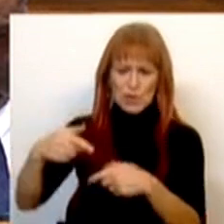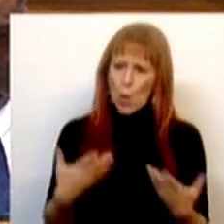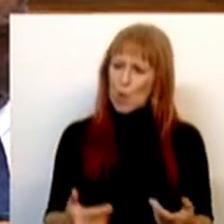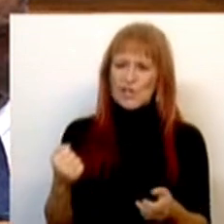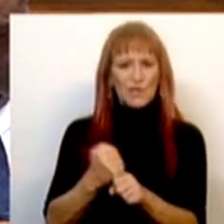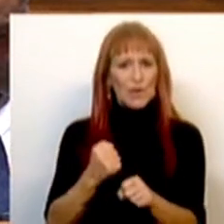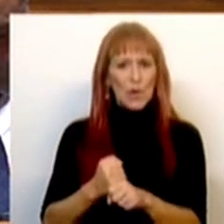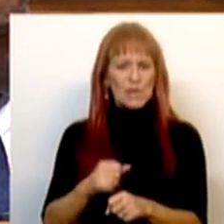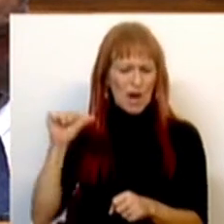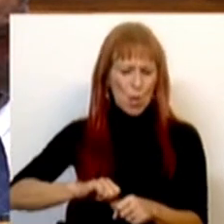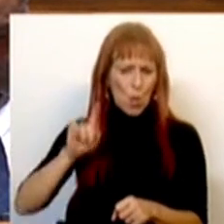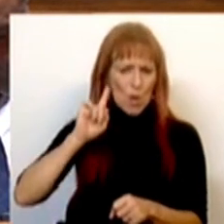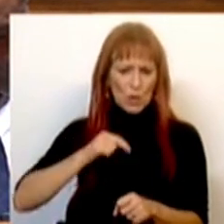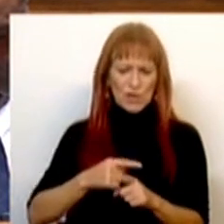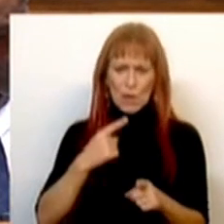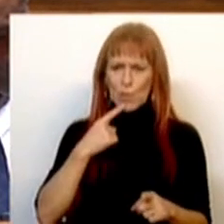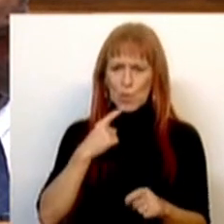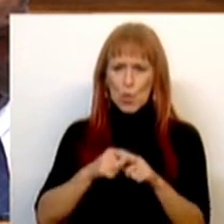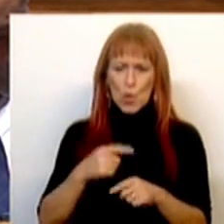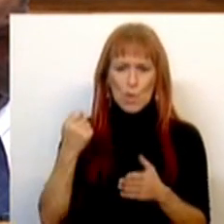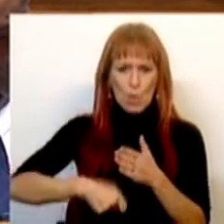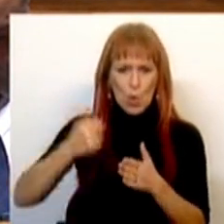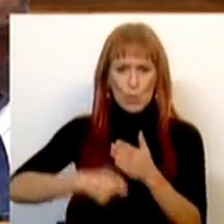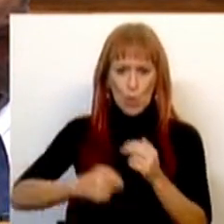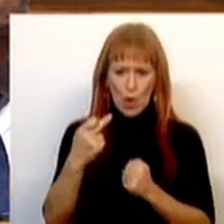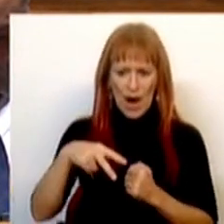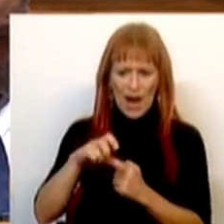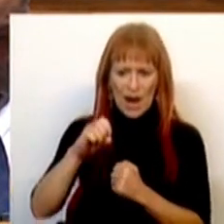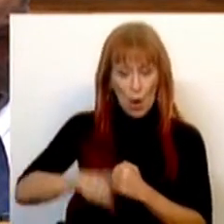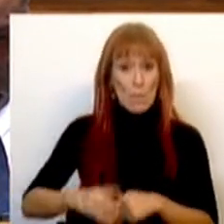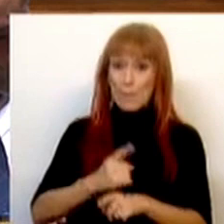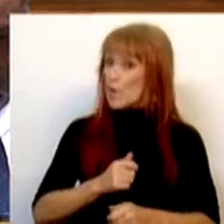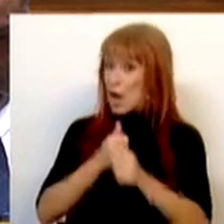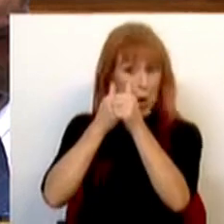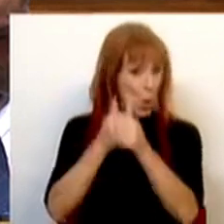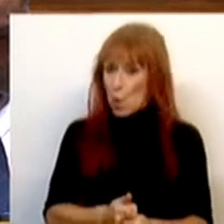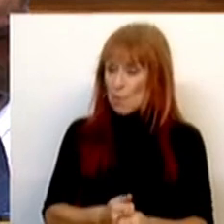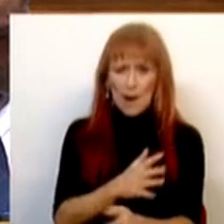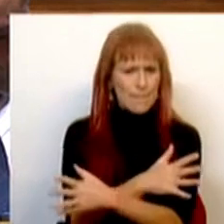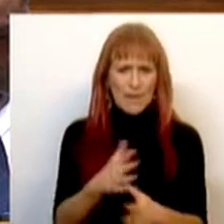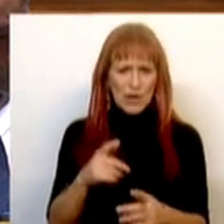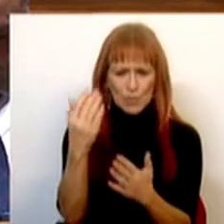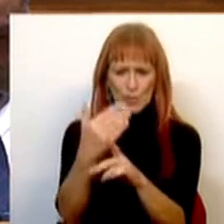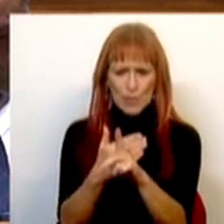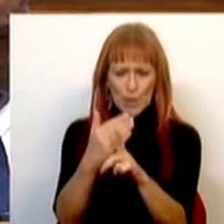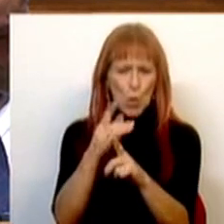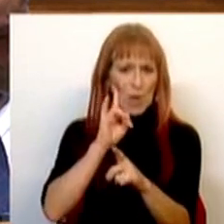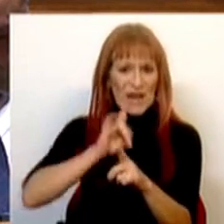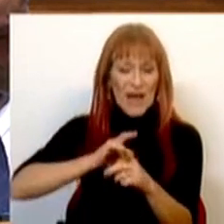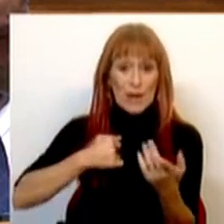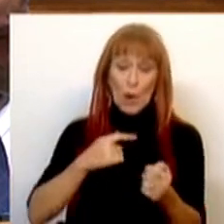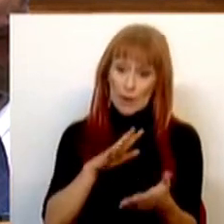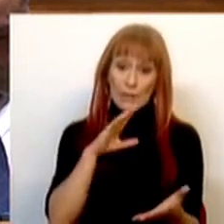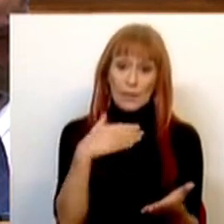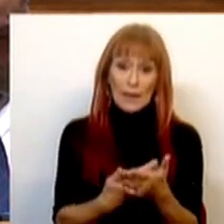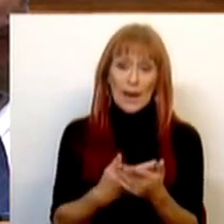hoje um serviço com pior qualidade, alvo de multas por parte da ANACOM, por não cumprir grande parte dos indicadores de qualidade a que está a